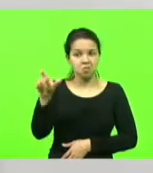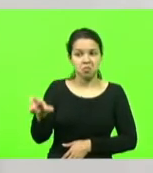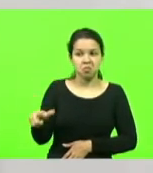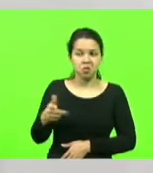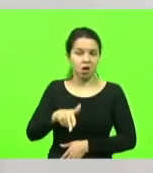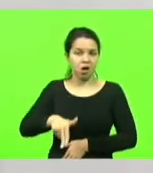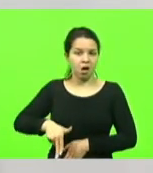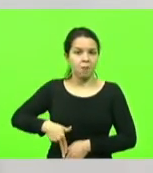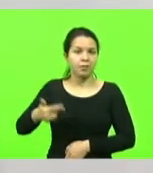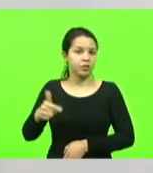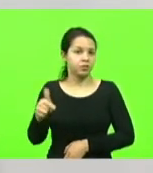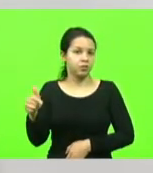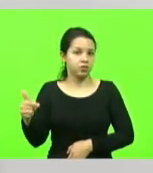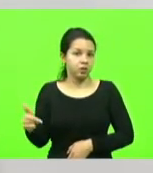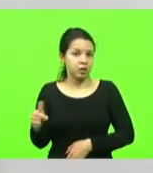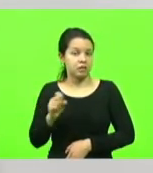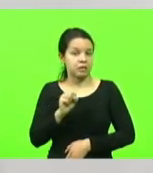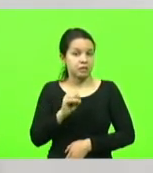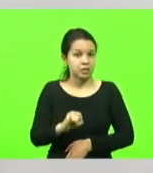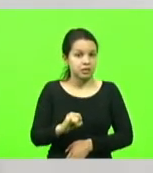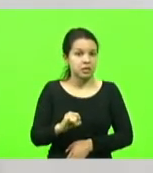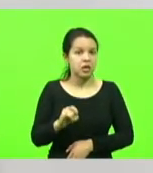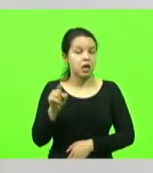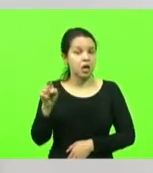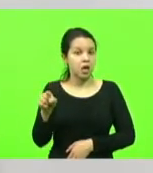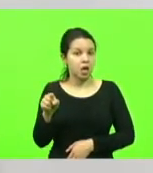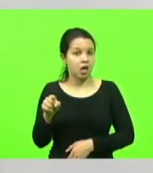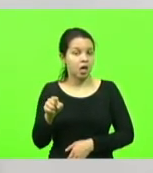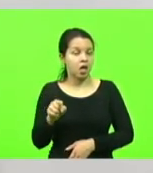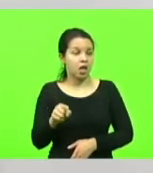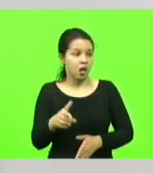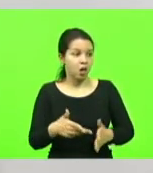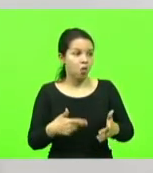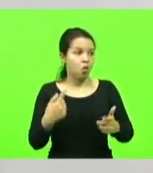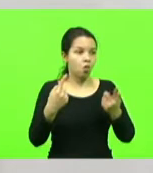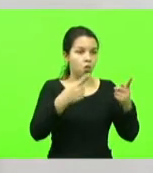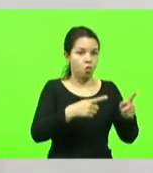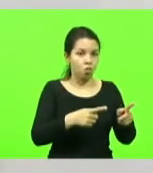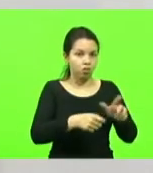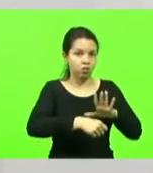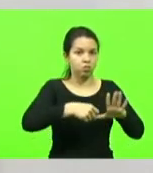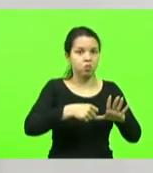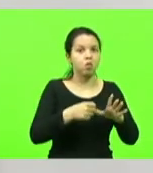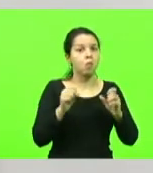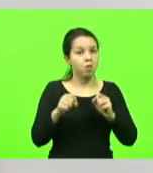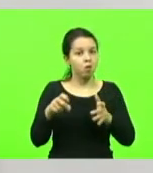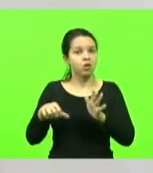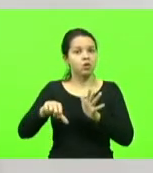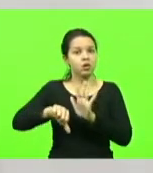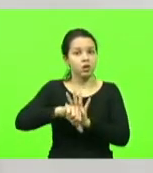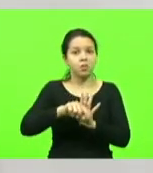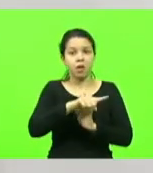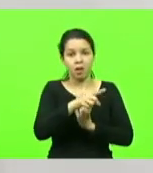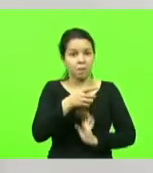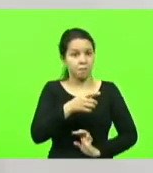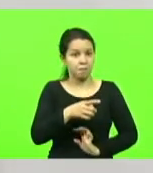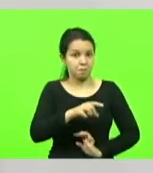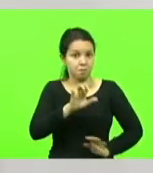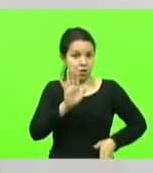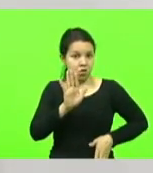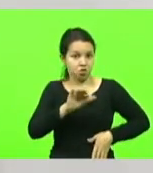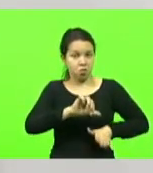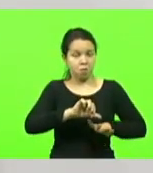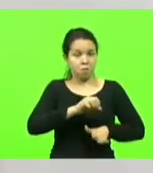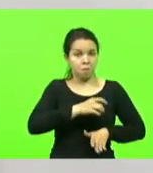excesso. O bandido não tem medo das leis, que são brandas, e ainda temos aí juiz que faz essa